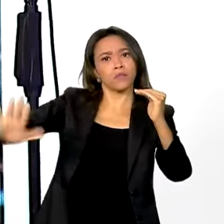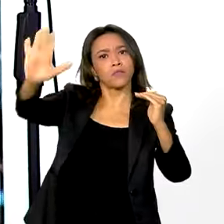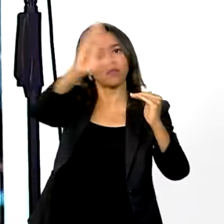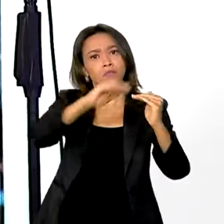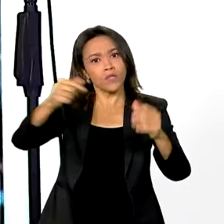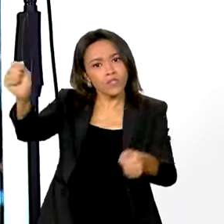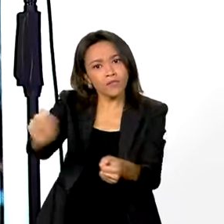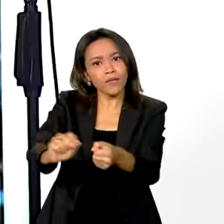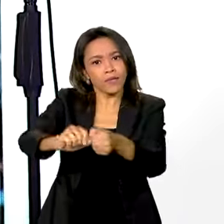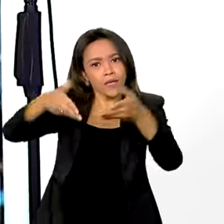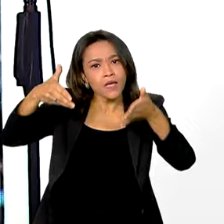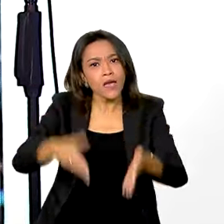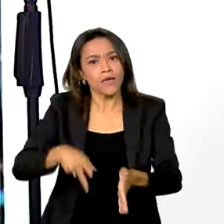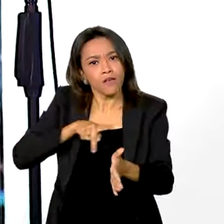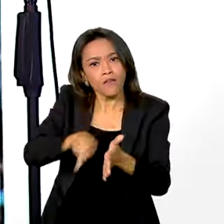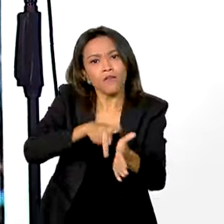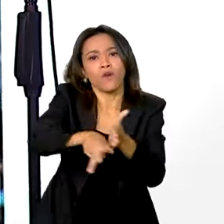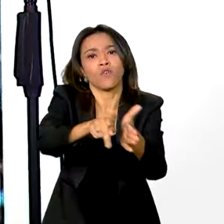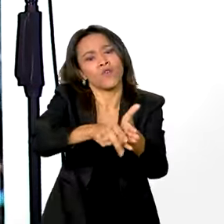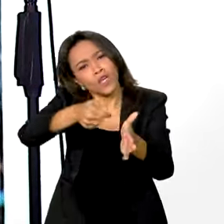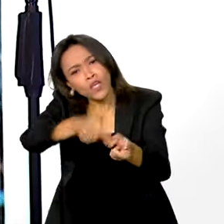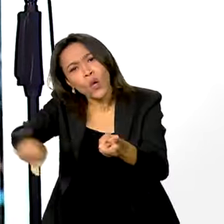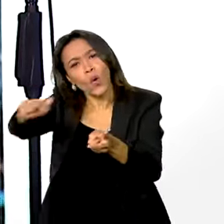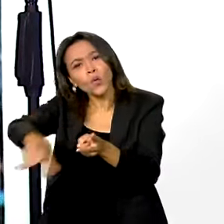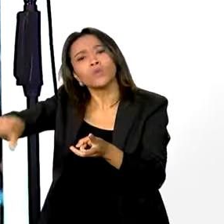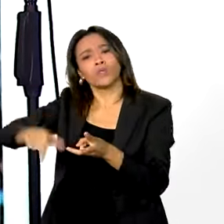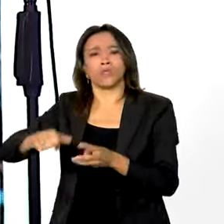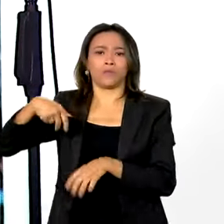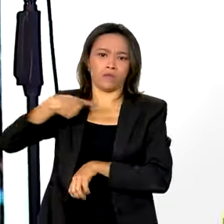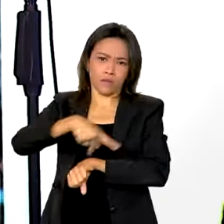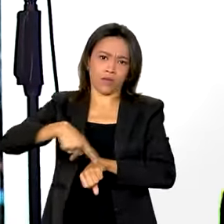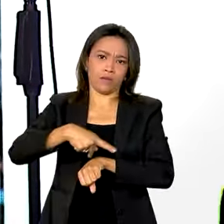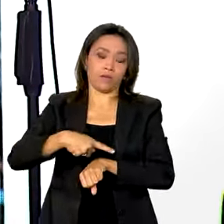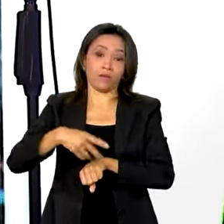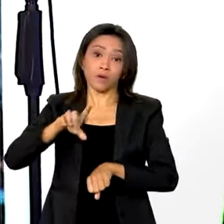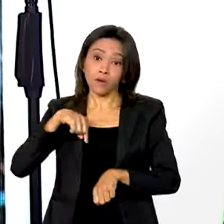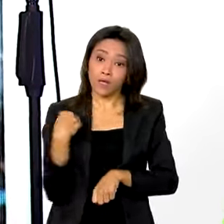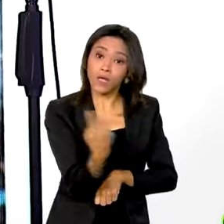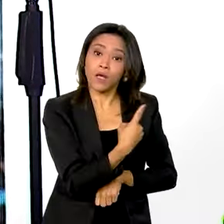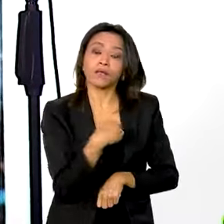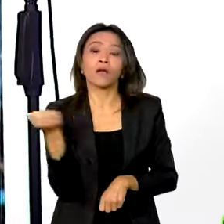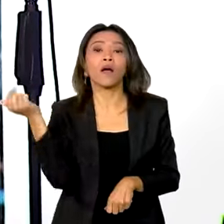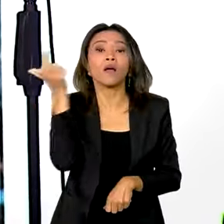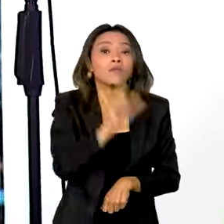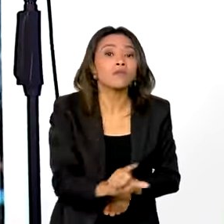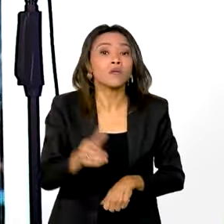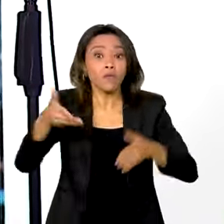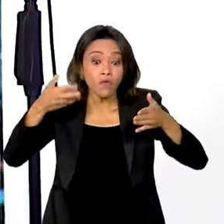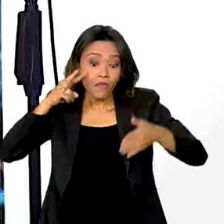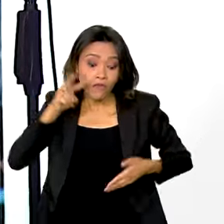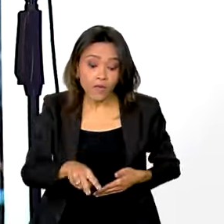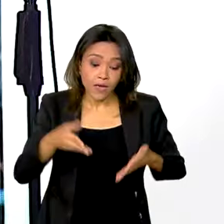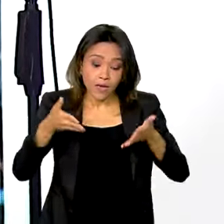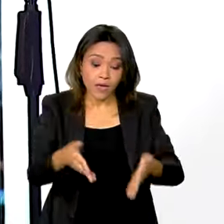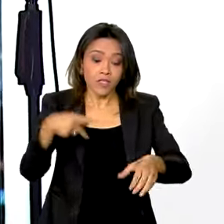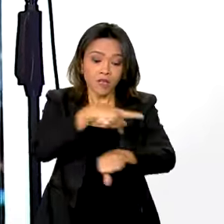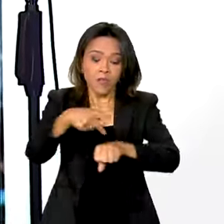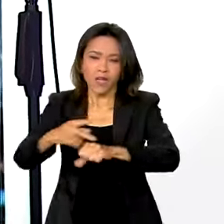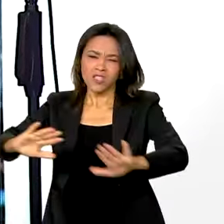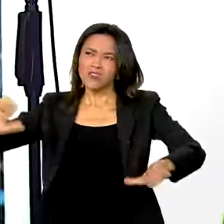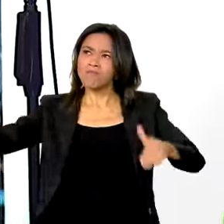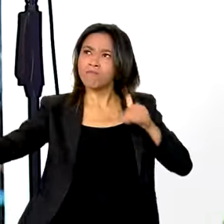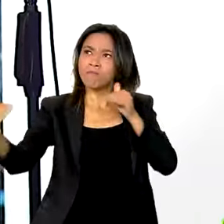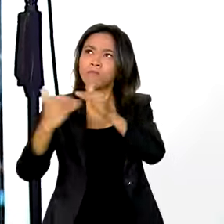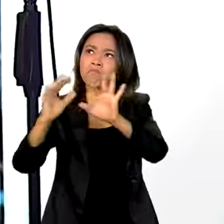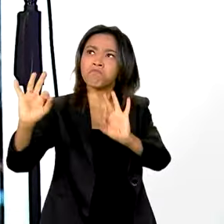gente fazer essa ferrovia e outra ferrovia no país para que a gente possa ter esse país competitivo com